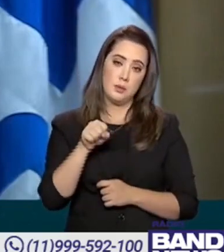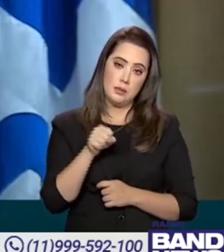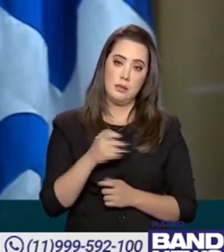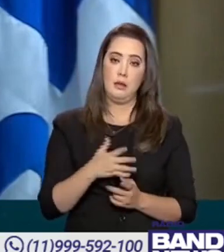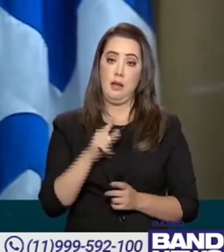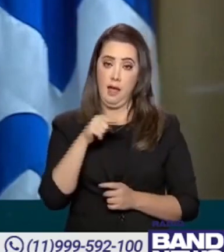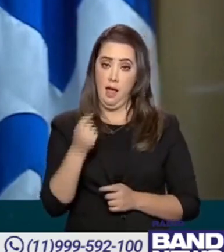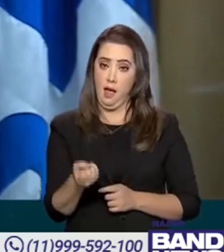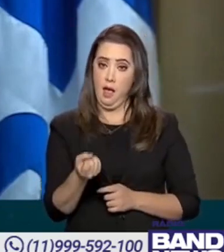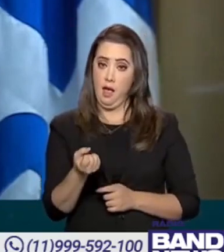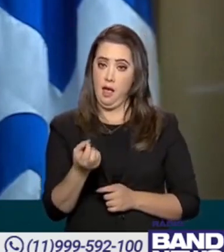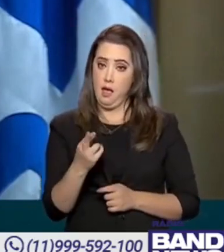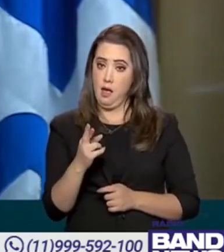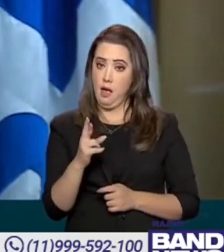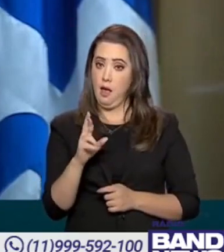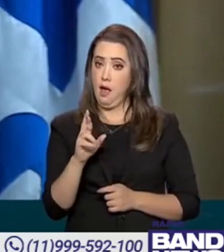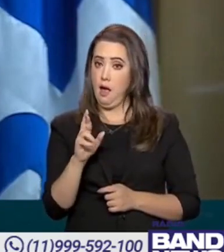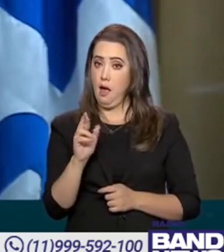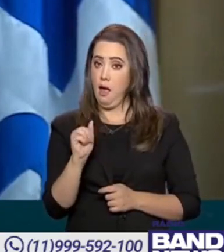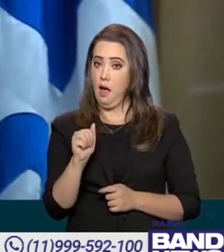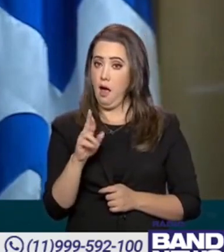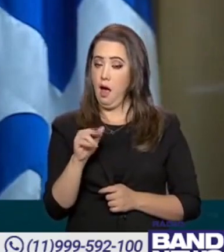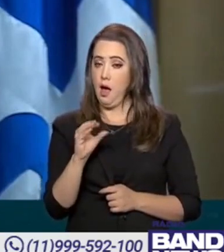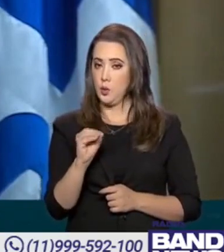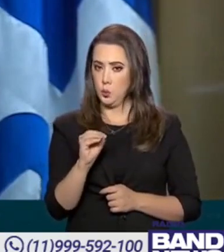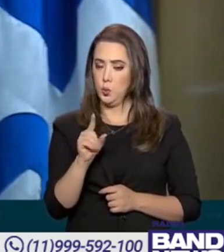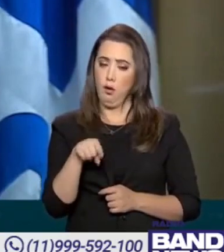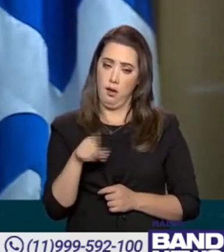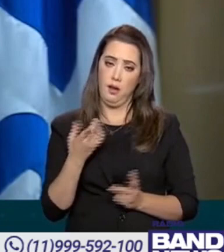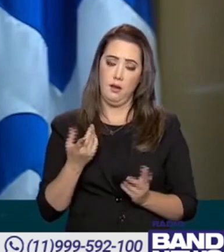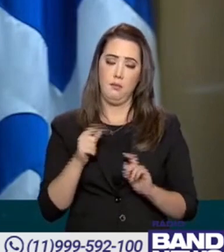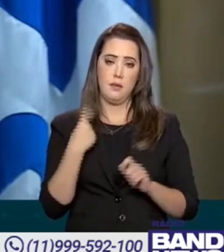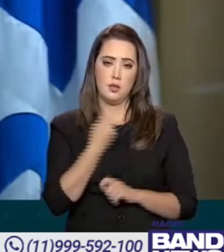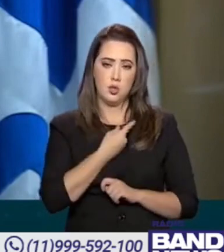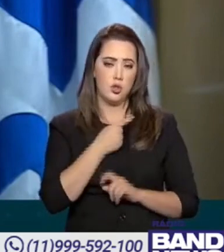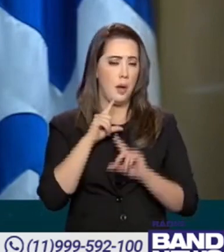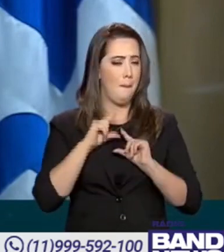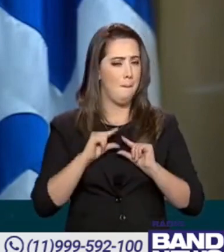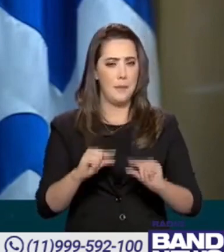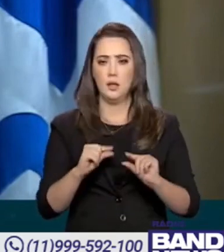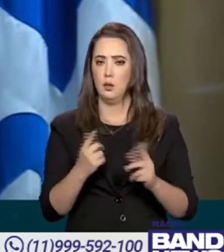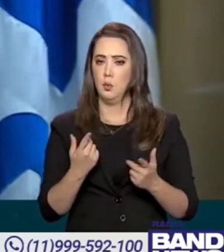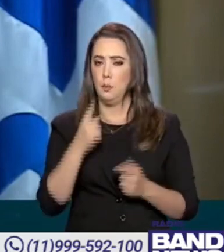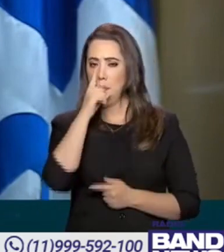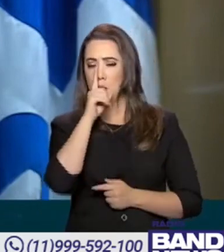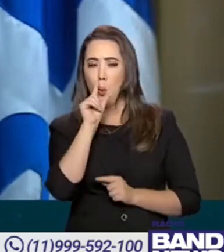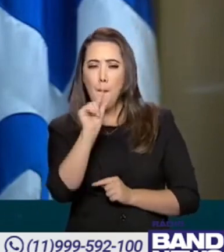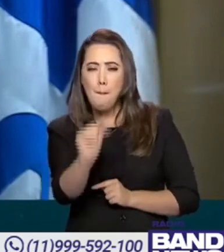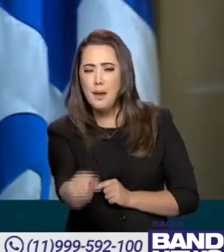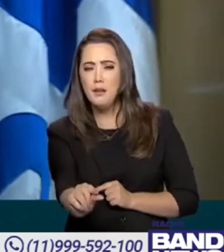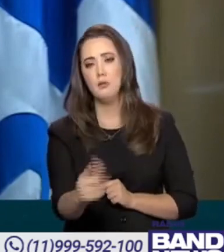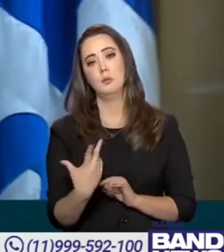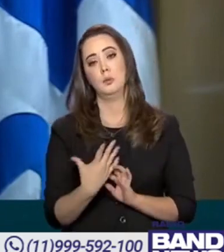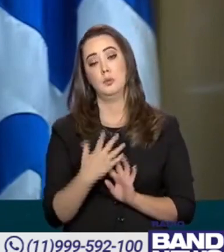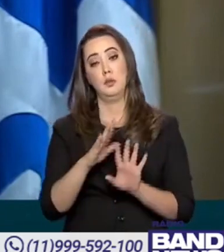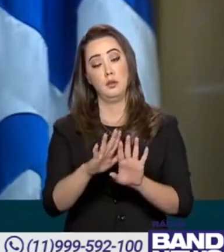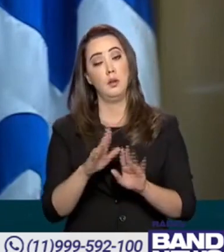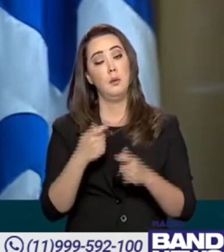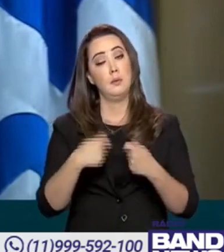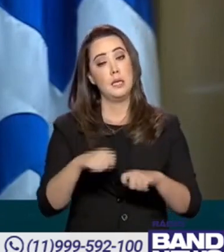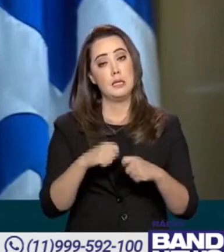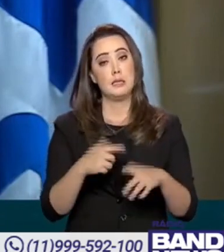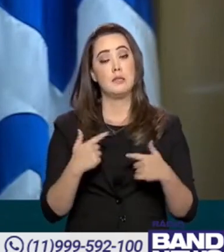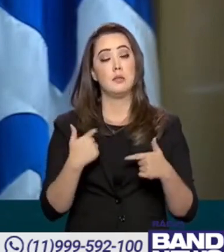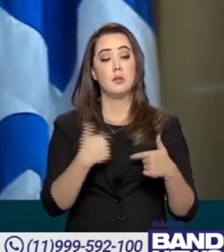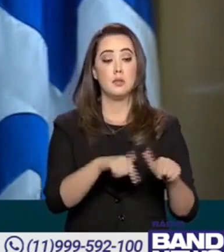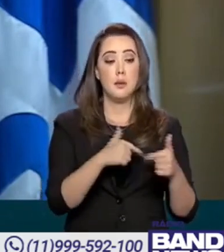nós queremos que esses riscos nessas nossas crianças sejam o menor possível. Nós queremos minimizá-lo ao máximo. E os trabalhos